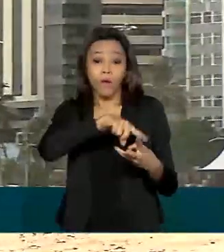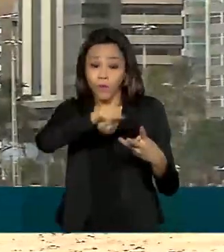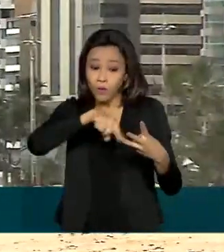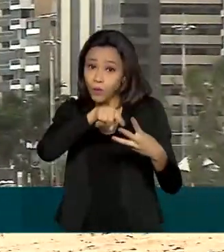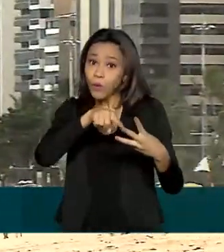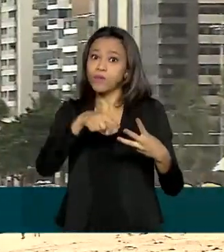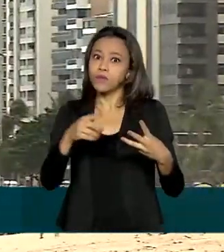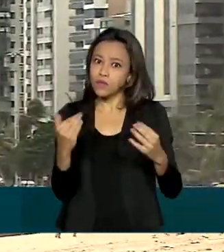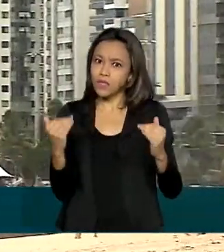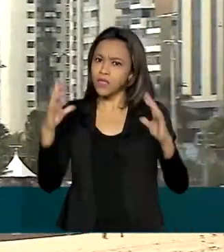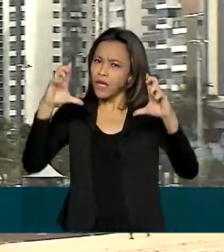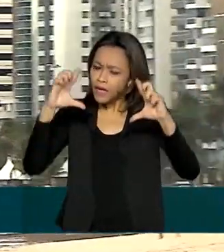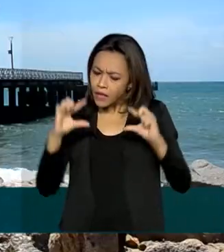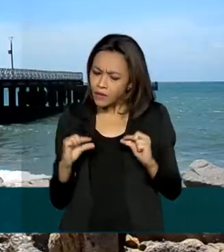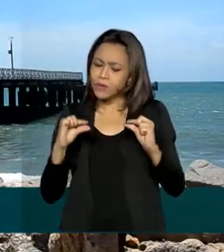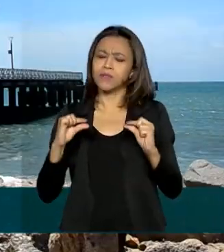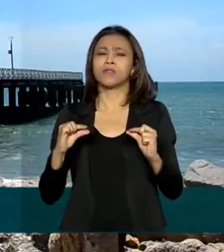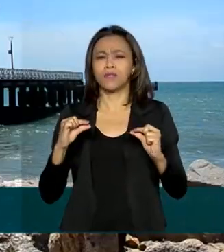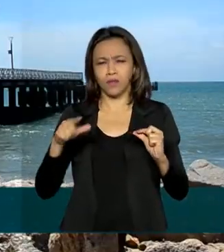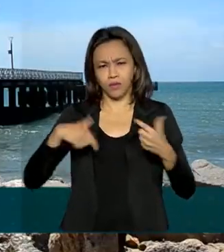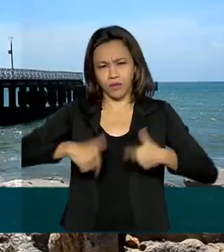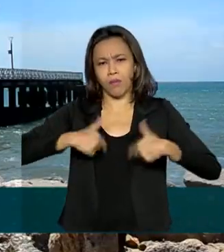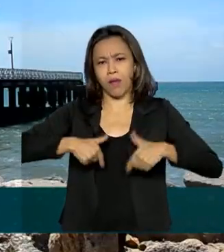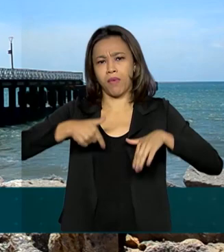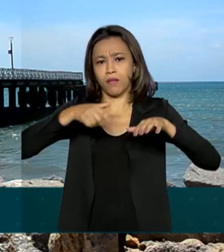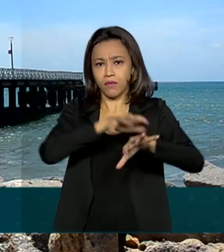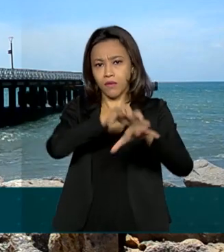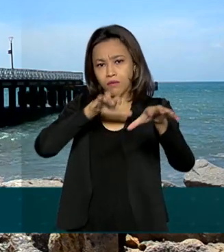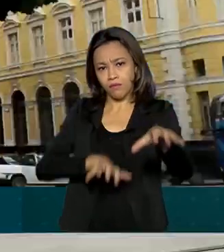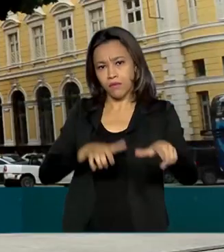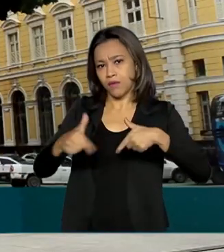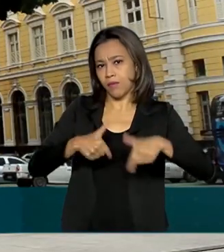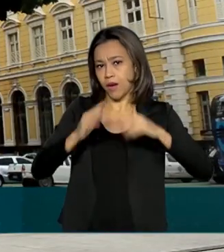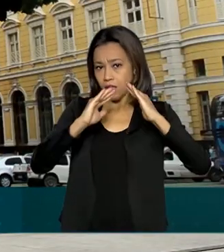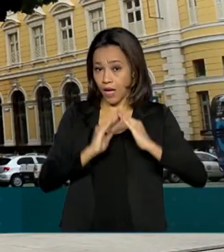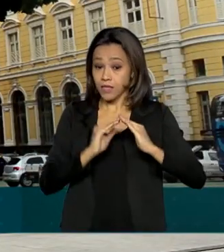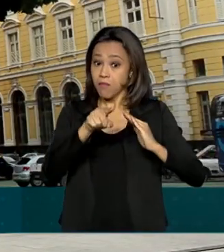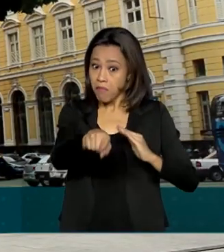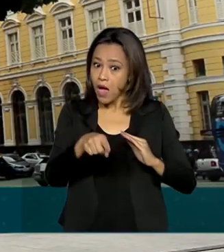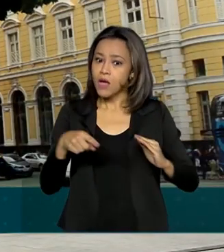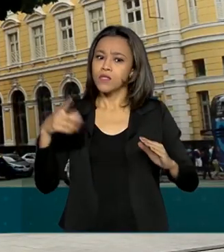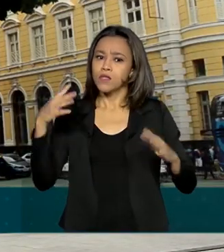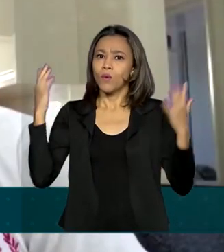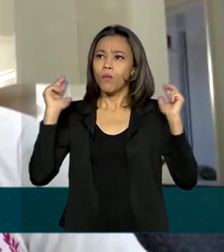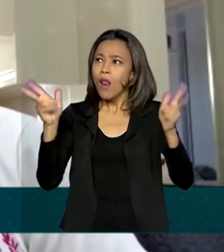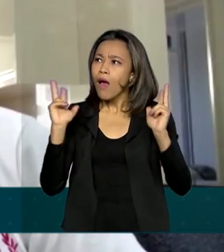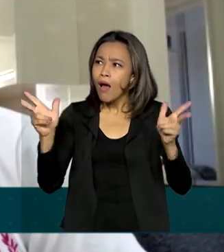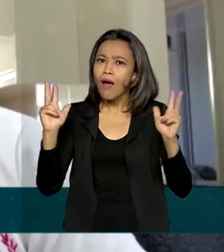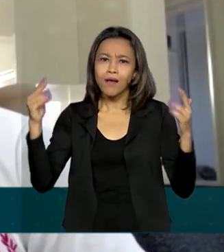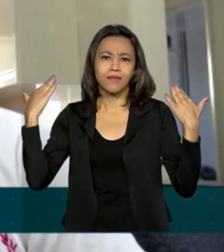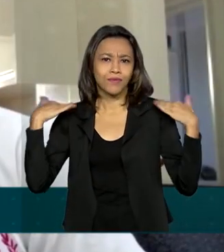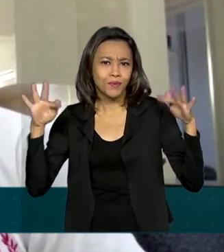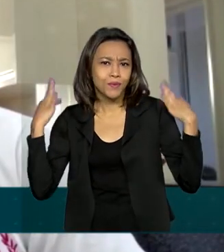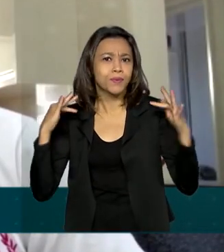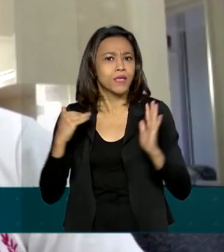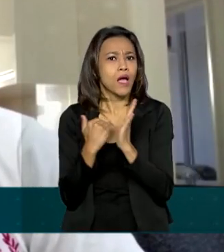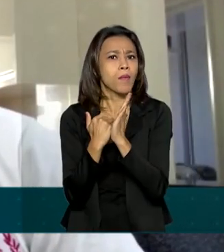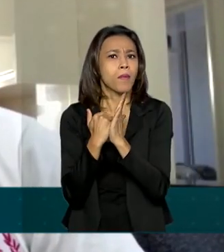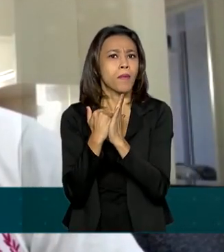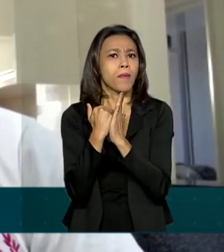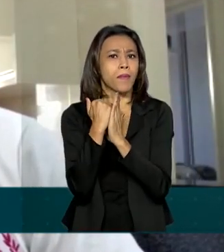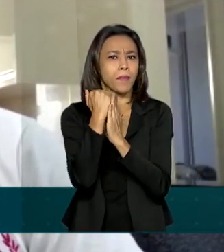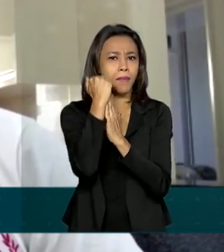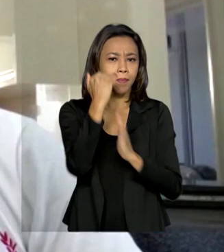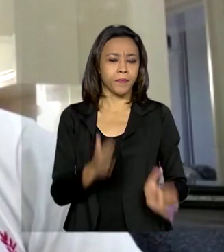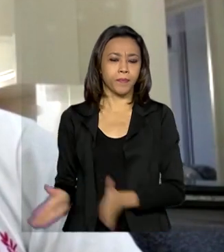que diminuíssem as viagens a trabalho. Mas o turismo de lazer tem apresentado forte recuperação. Os executivos acabam não